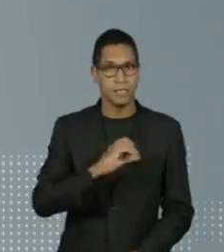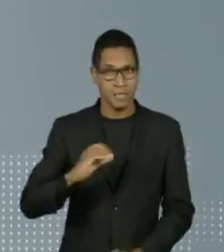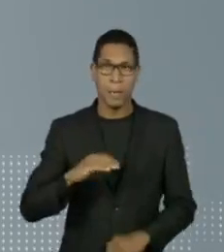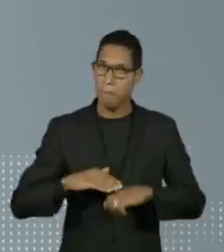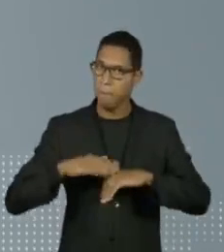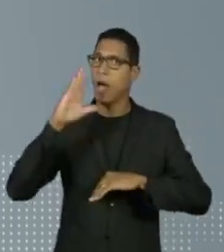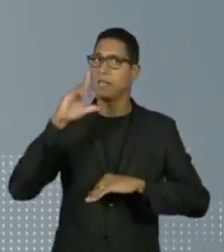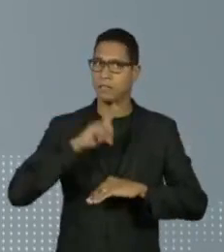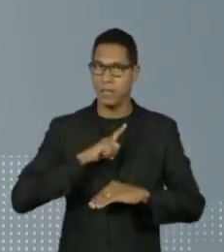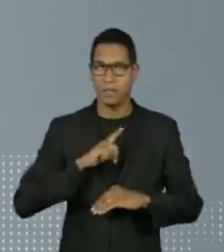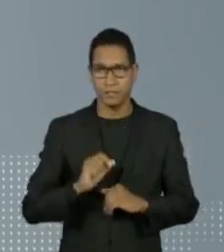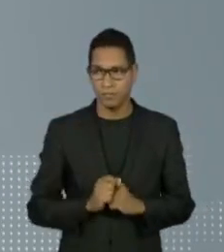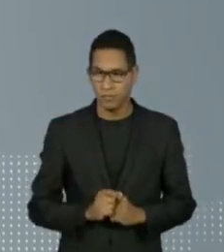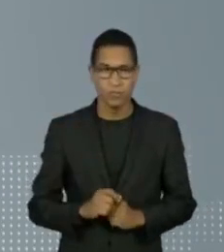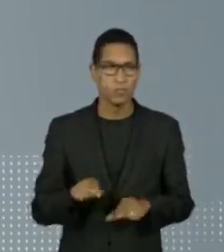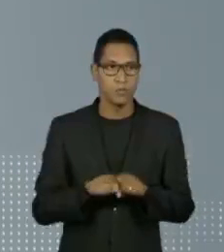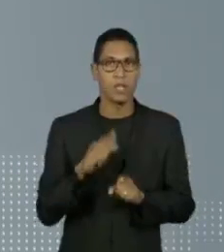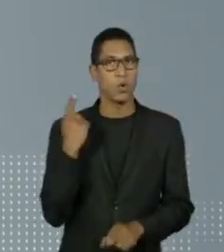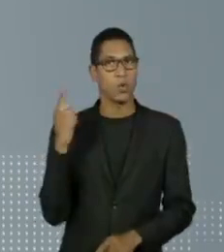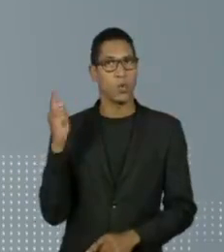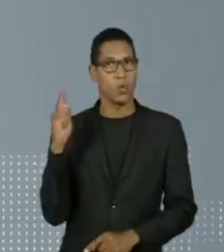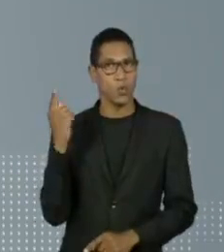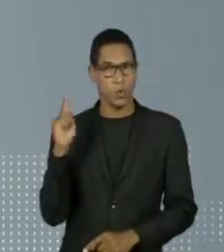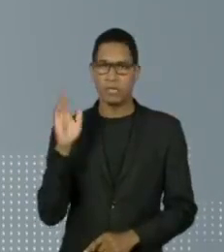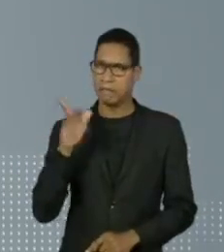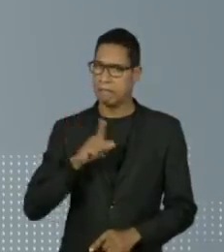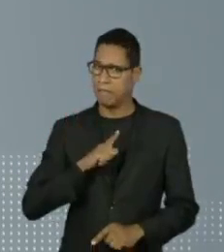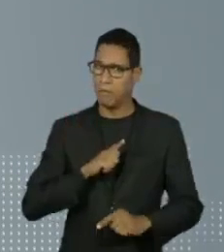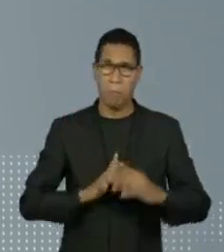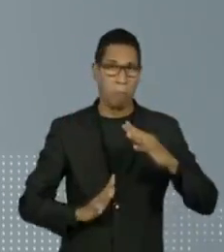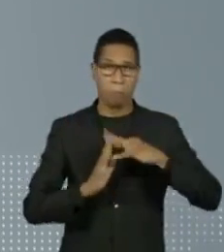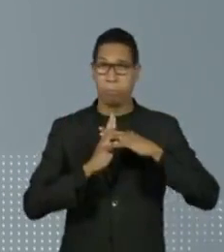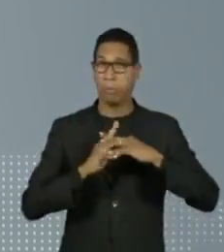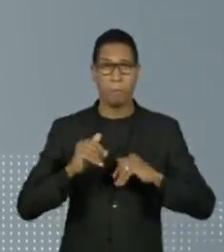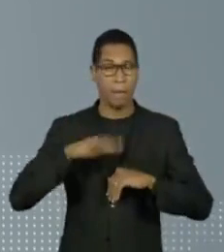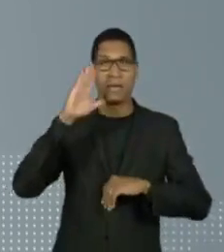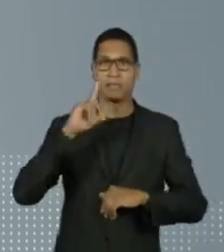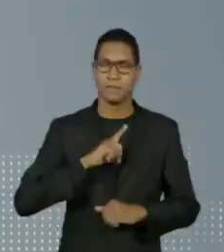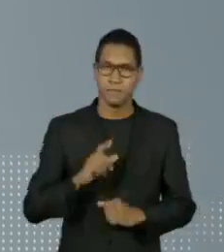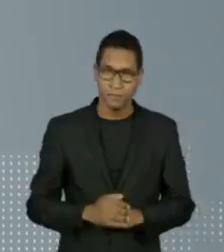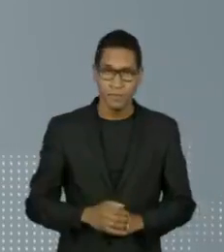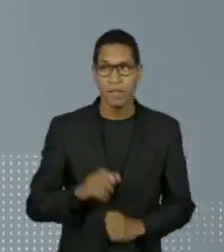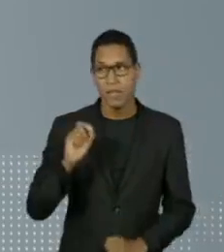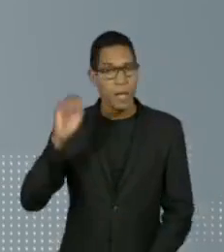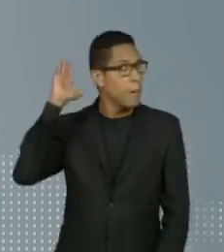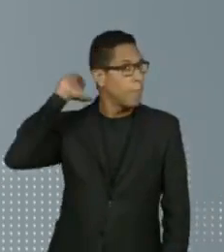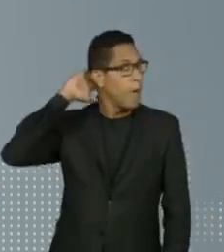confirmações. Goiás é o estado mais atingido no centro-oeste e o Pará, na região norte.